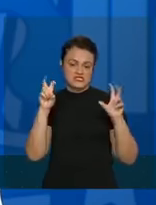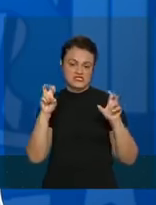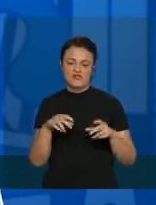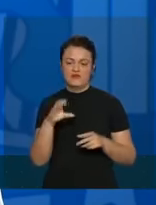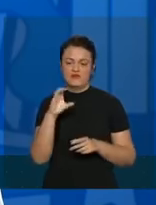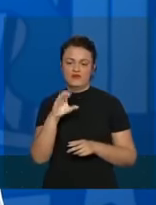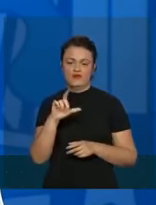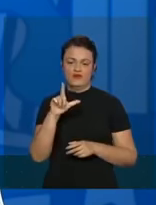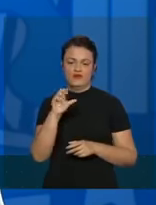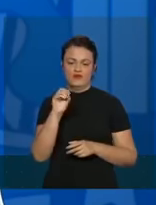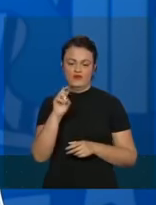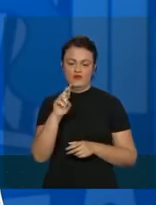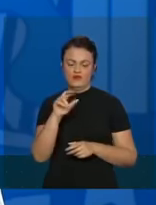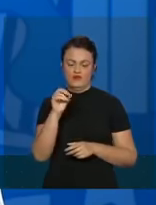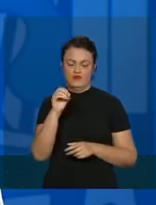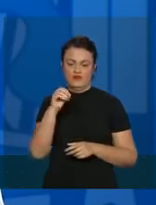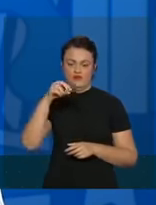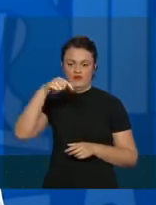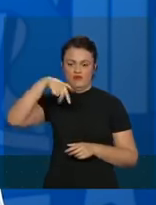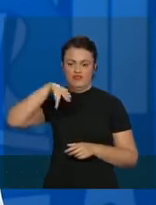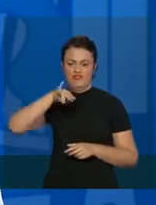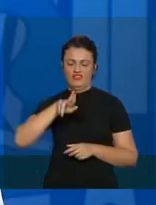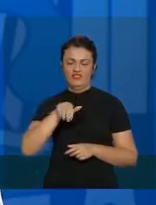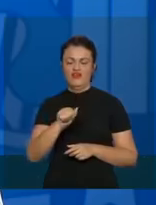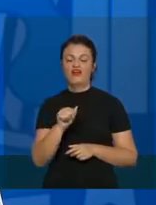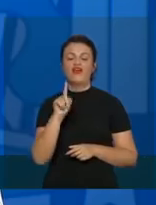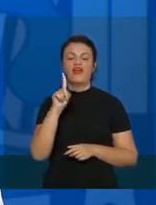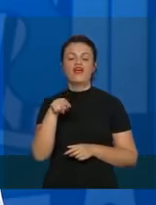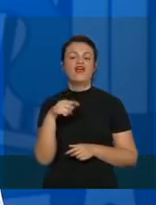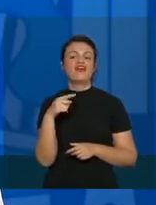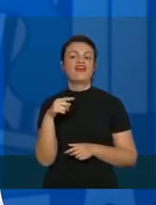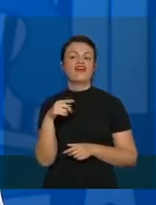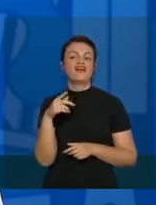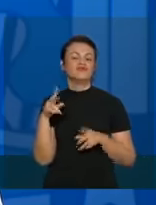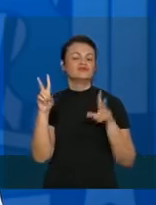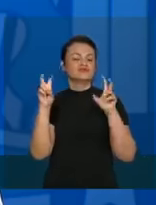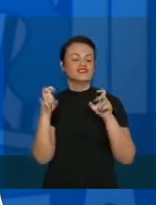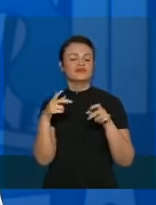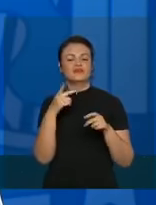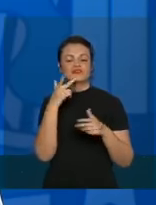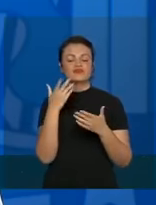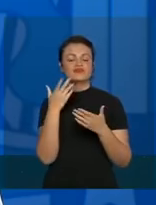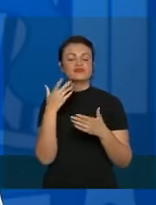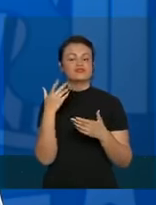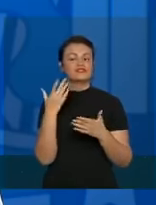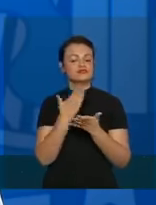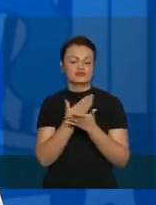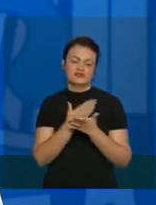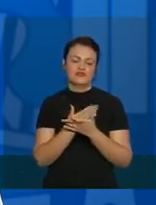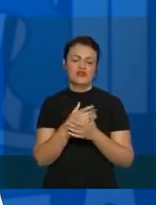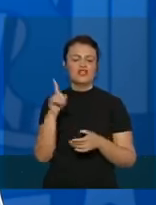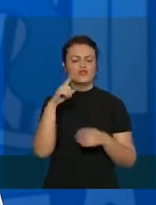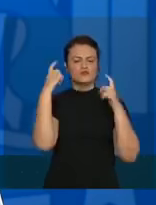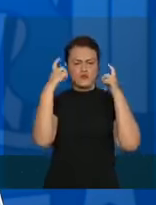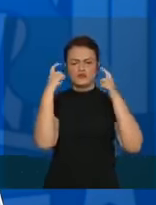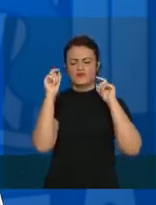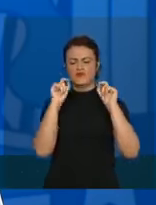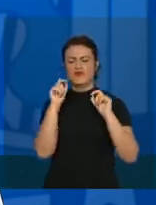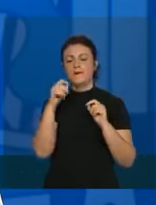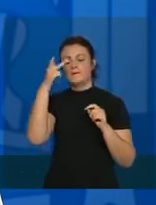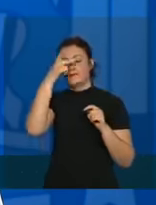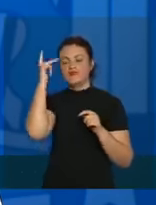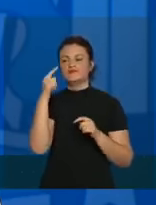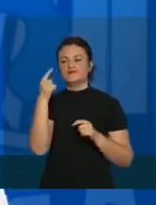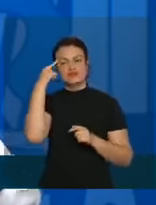cloroquina, para nós, ele sempre foi um assunto que nós... Qual era a nossa preocupação? Exatamente as